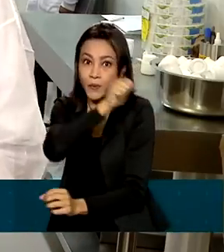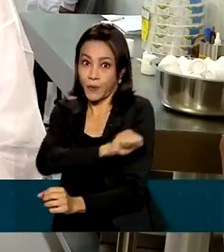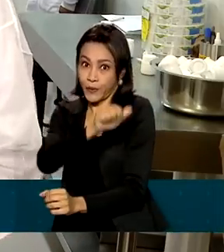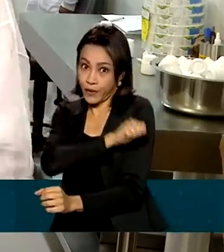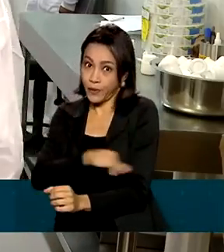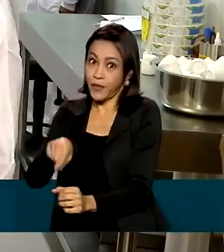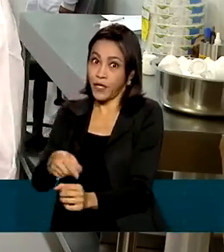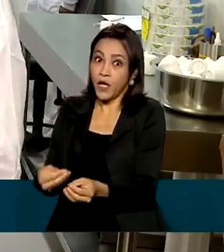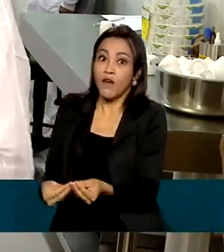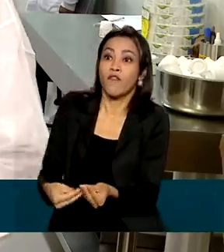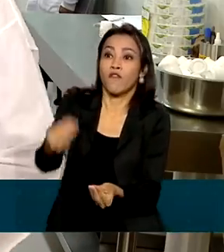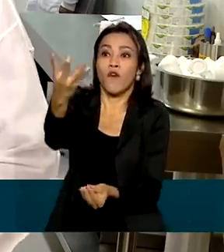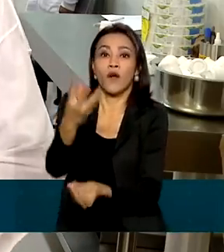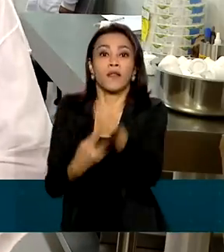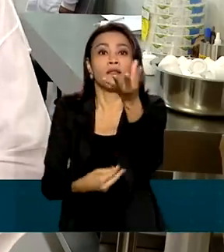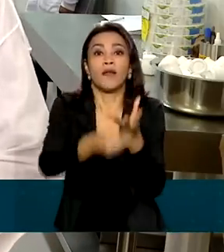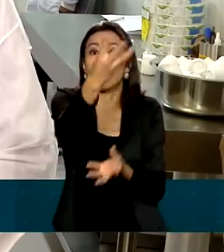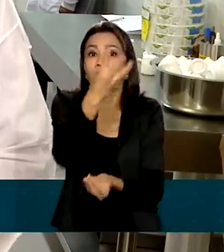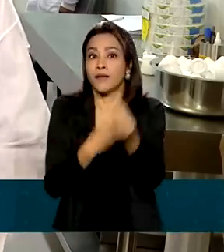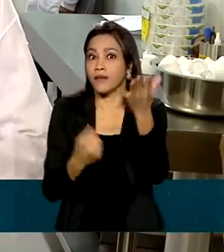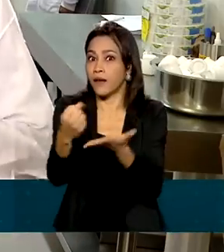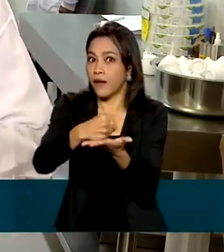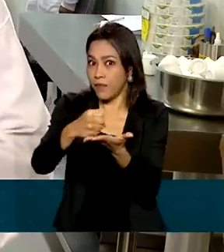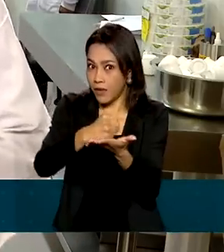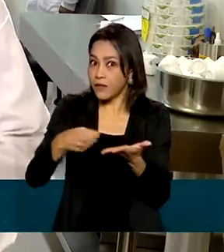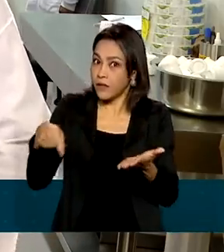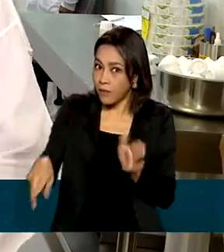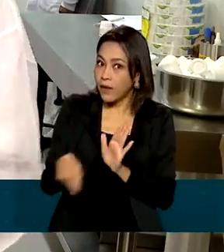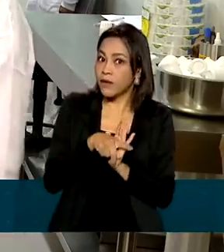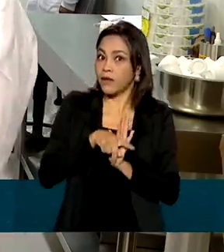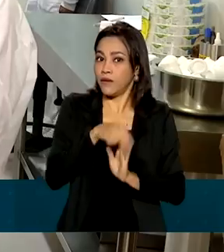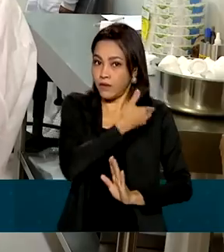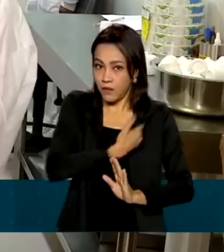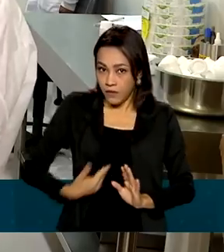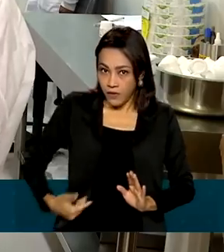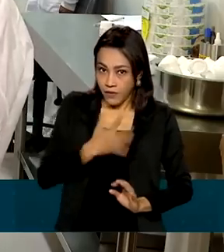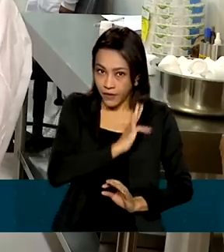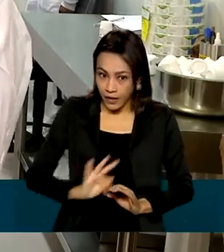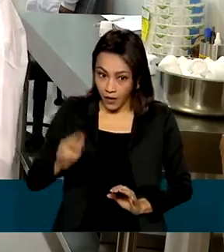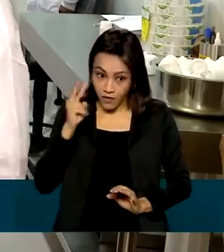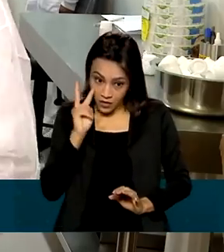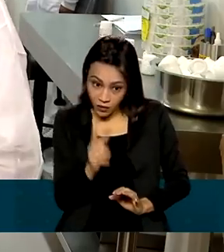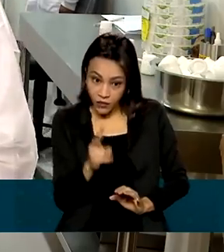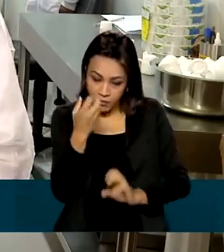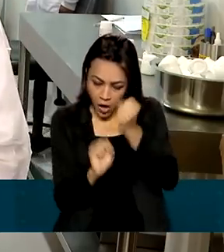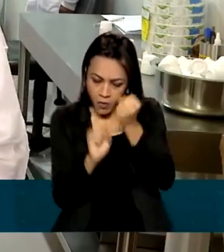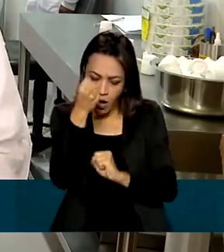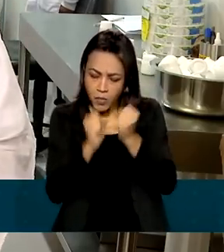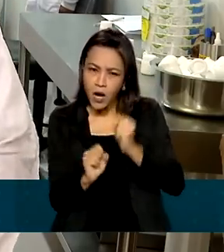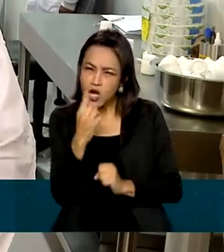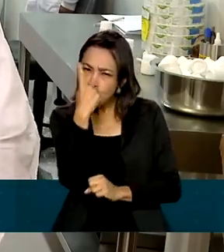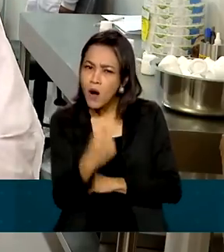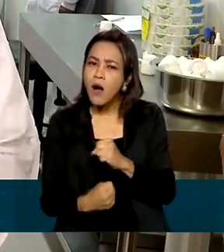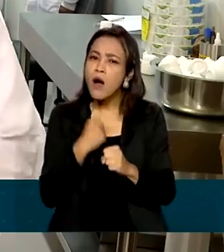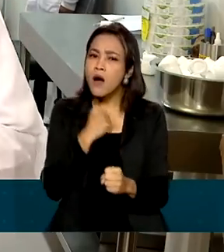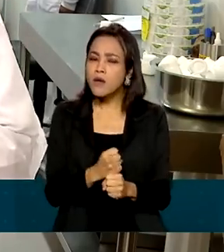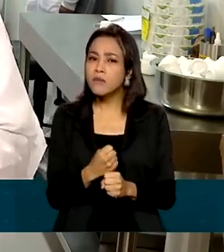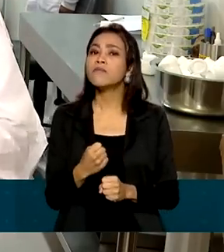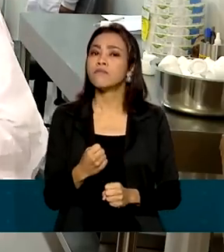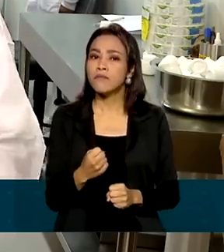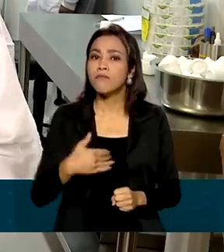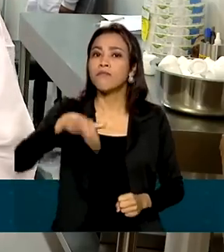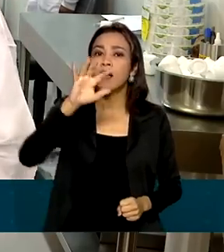fornecedor de remédios do governo federal. Para se ter uma ideia, dessas máquinas podem sair em um ano mais de